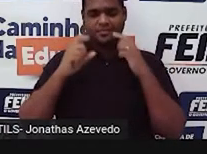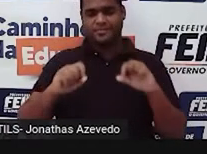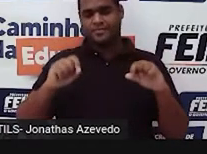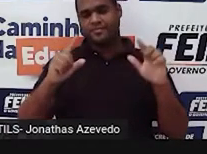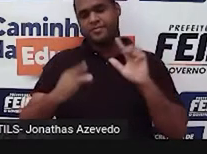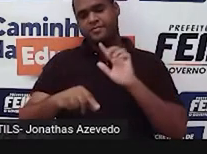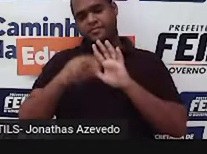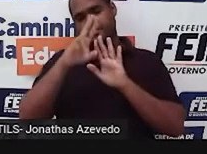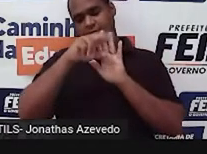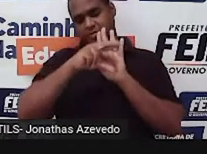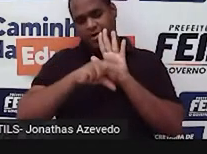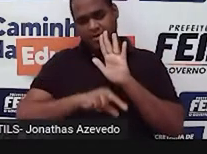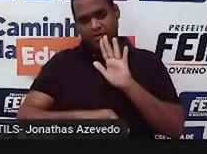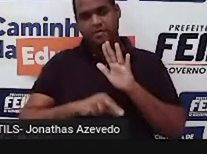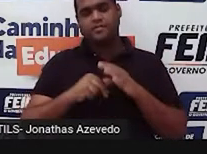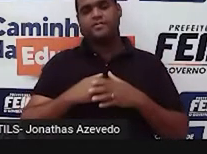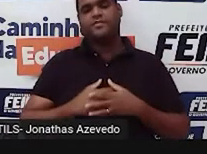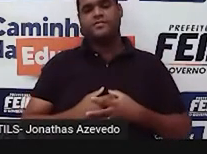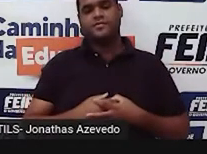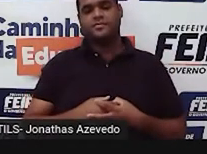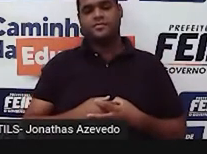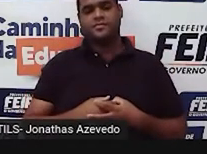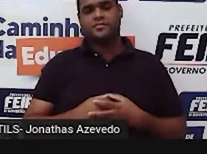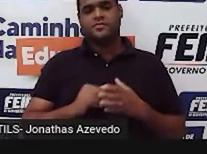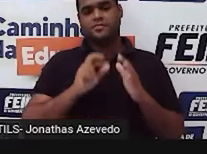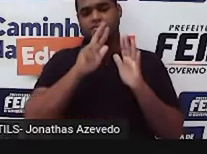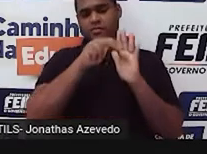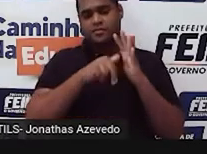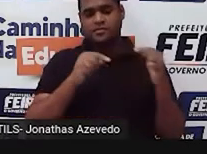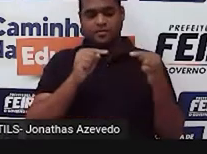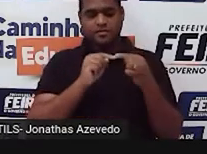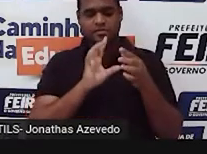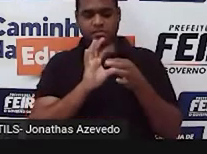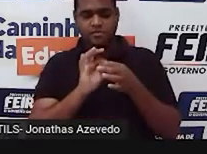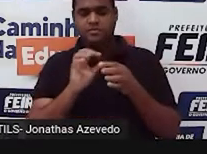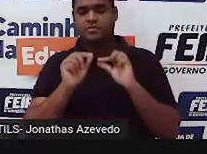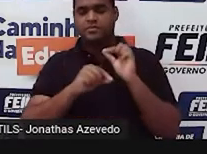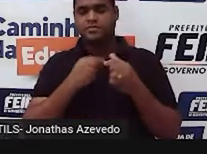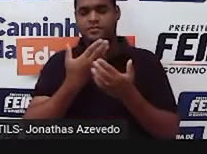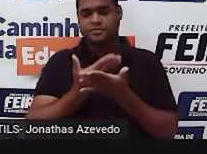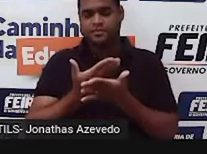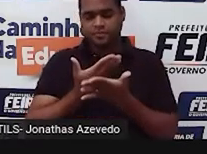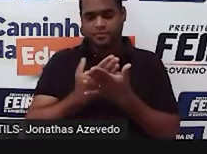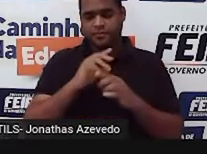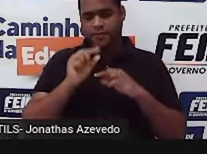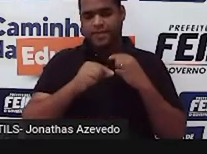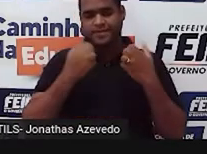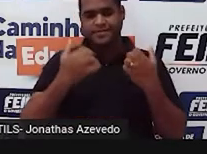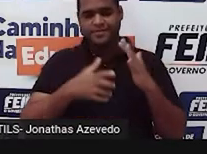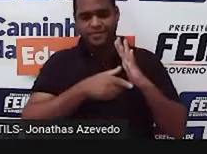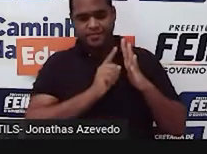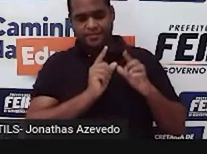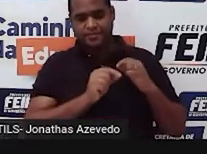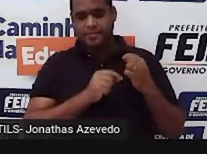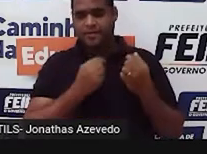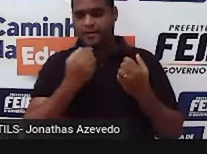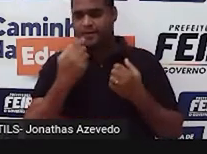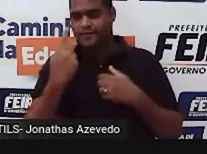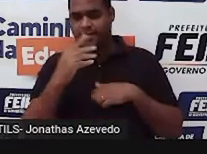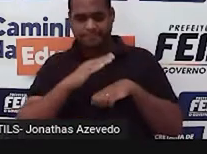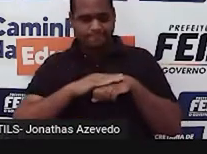Imagem, uma imagem. E essa imagem tem a ver com o que a gente estudou na aula anterior, tá? E aí você vai